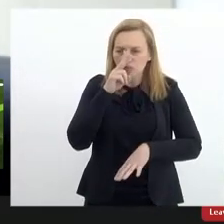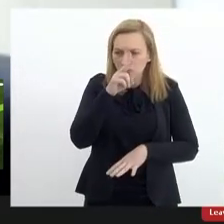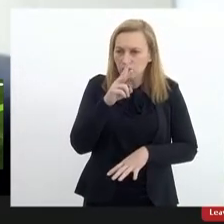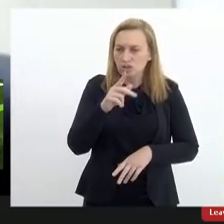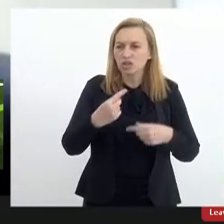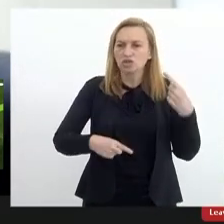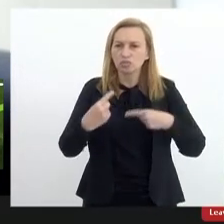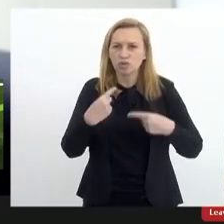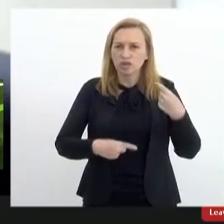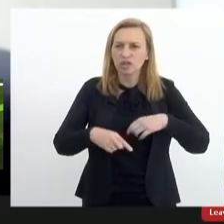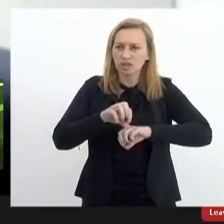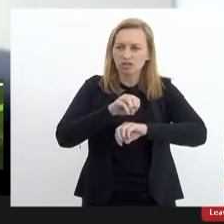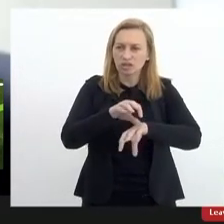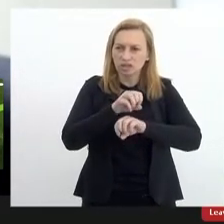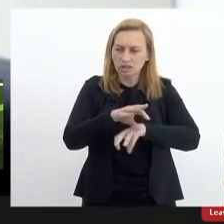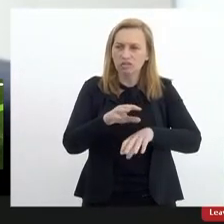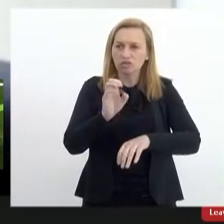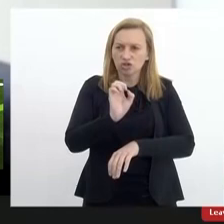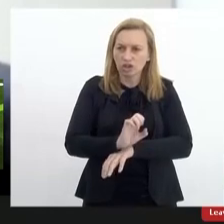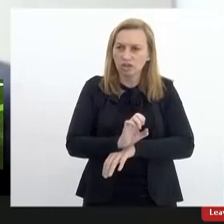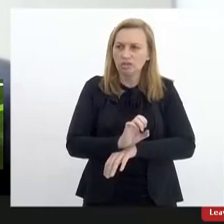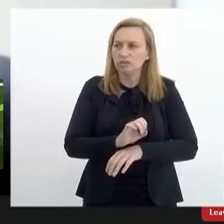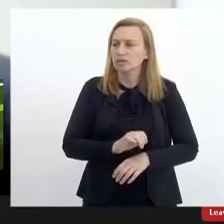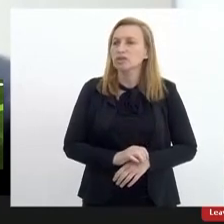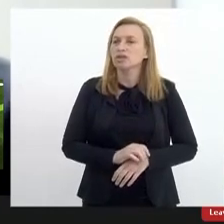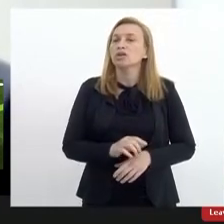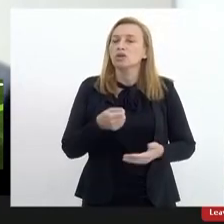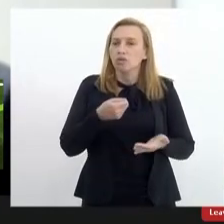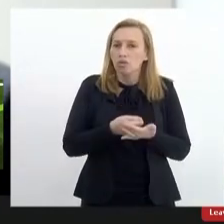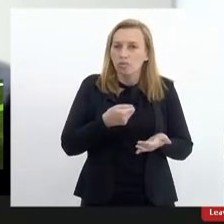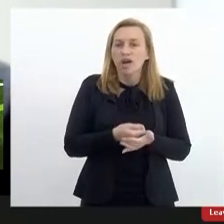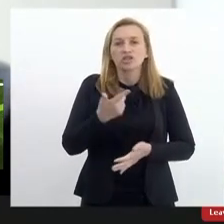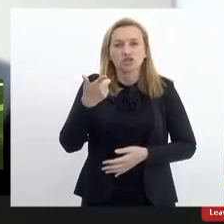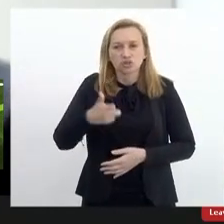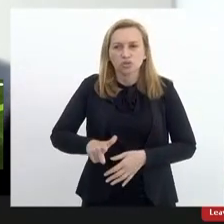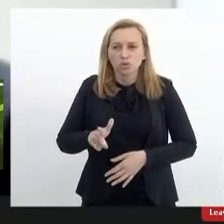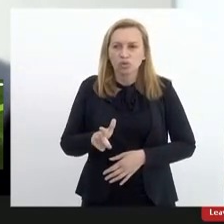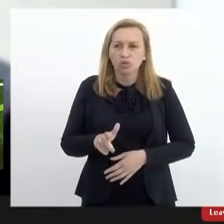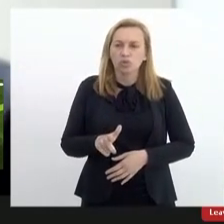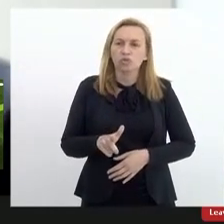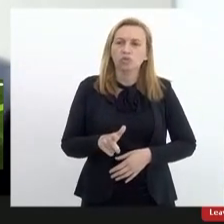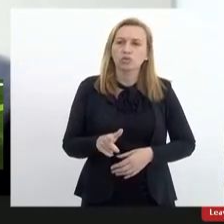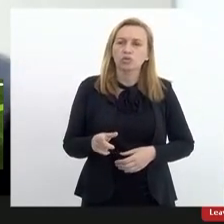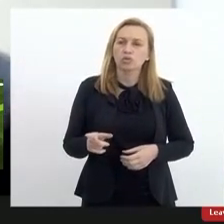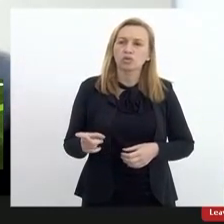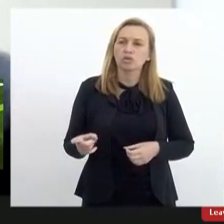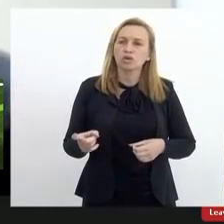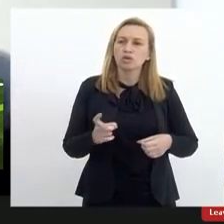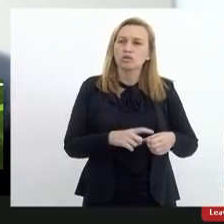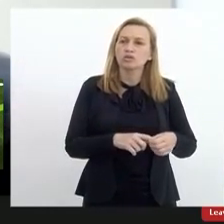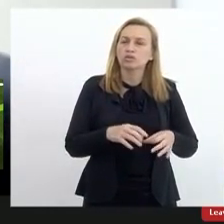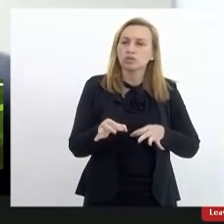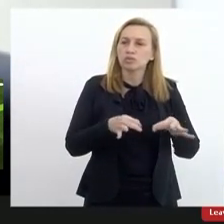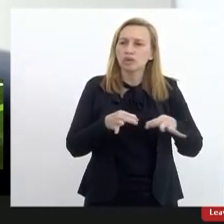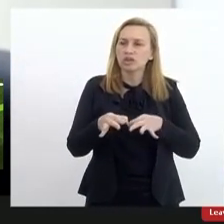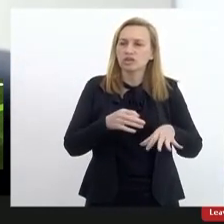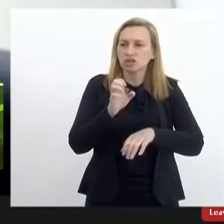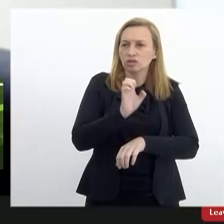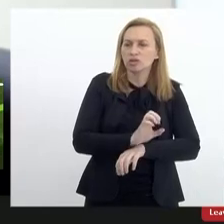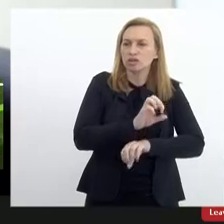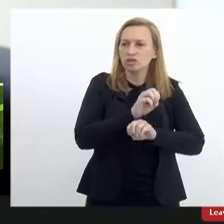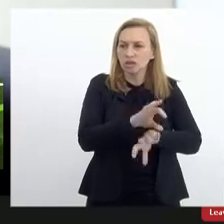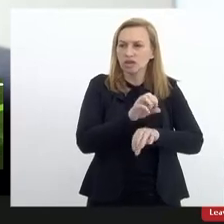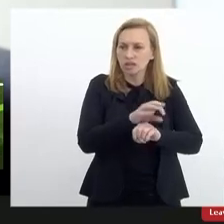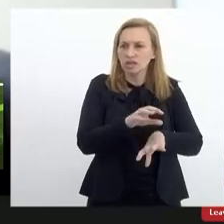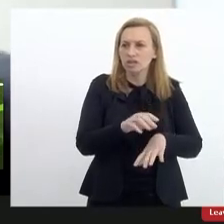políticas educacionais aqui no estado vamos cobrar mais uma vez o envio do plano estadual de educação e aí